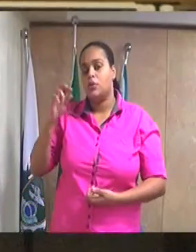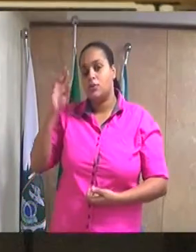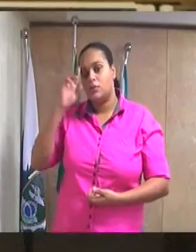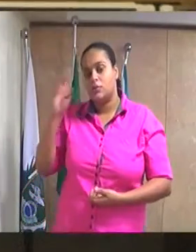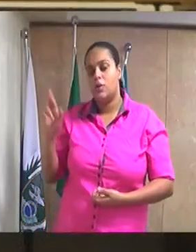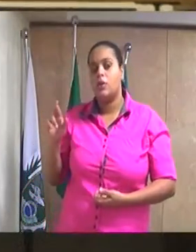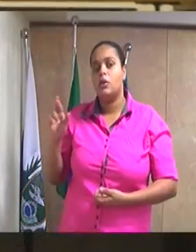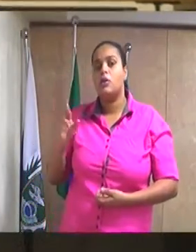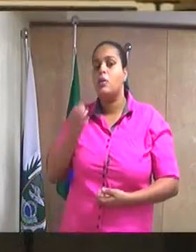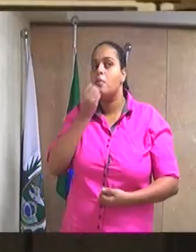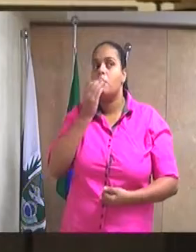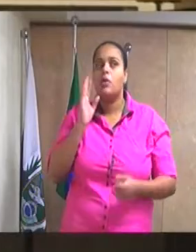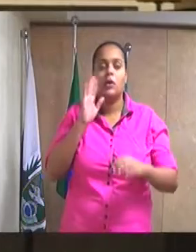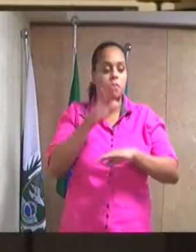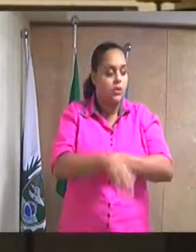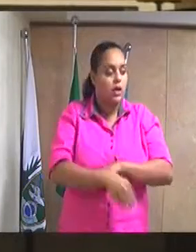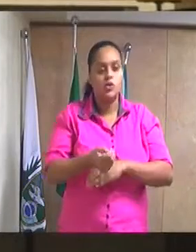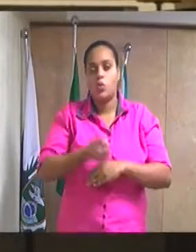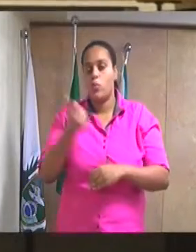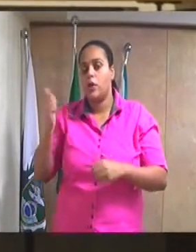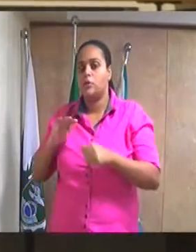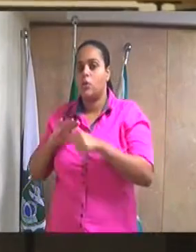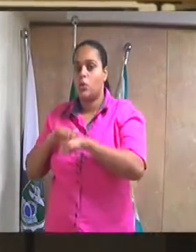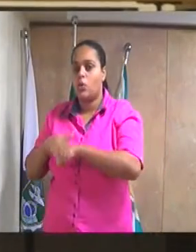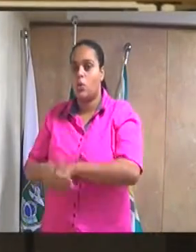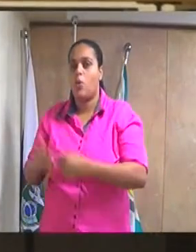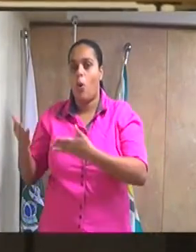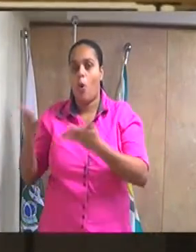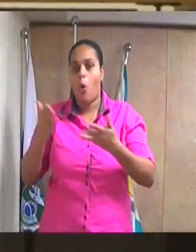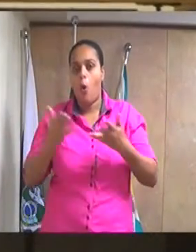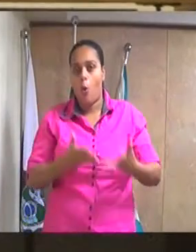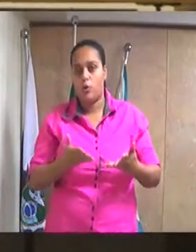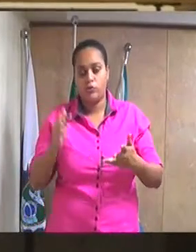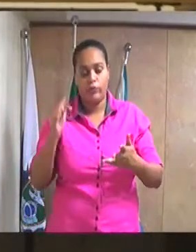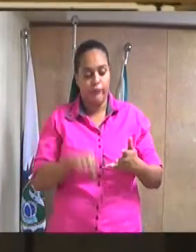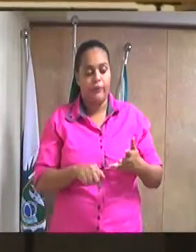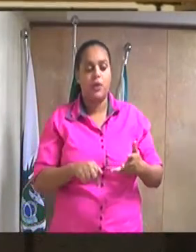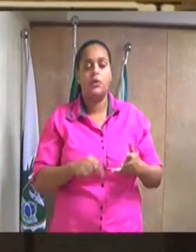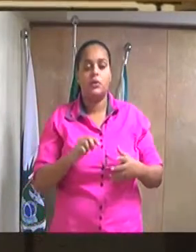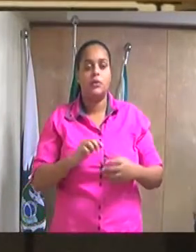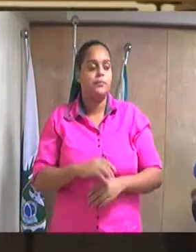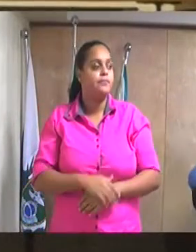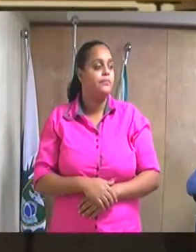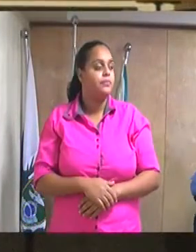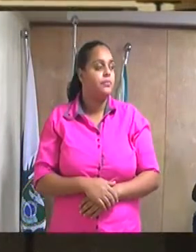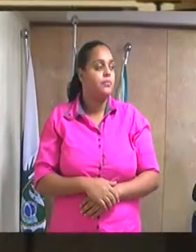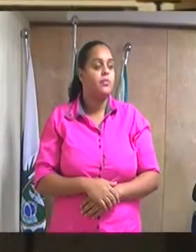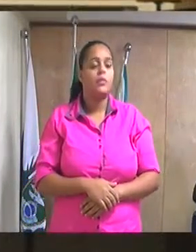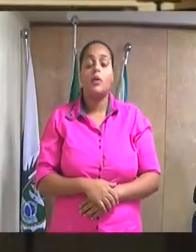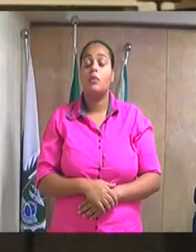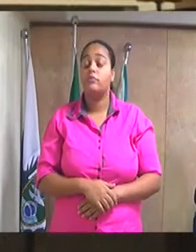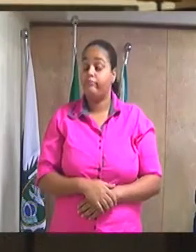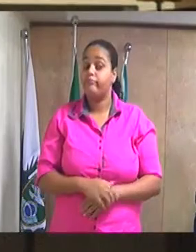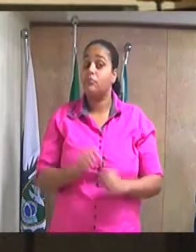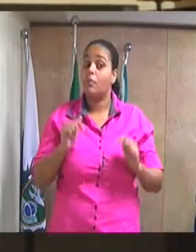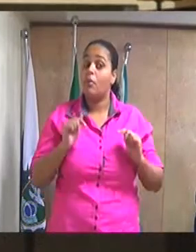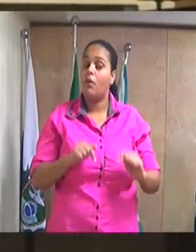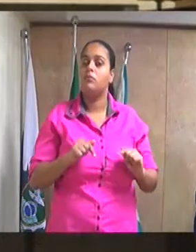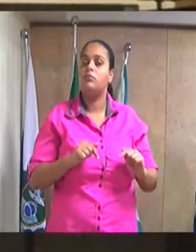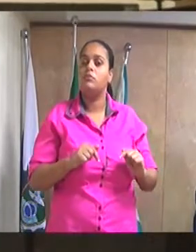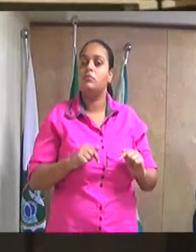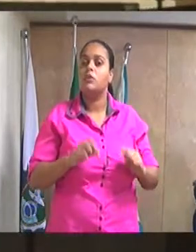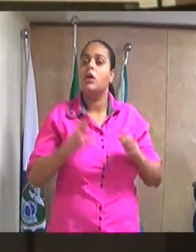queria dar uma boa tarde, noite. O que me traz aqui, senhor presidente, é que em